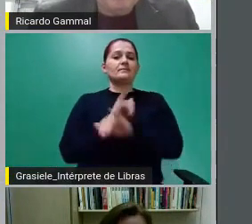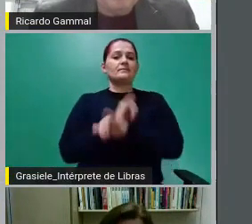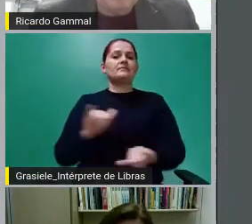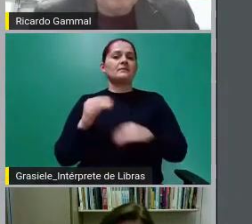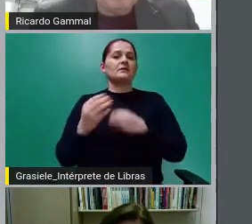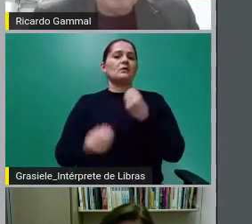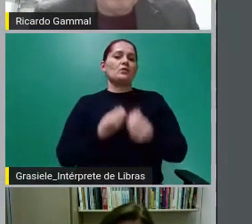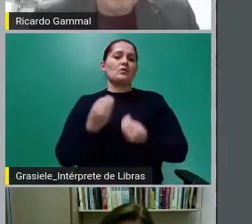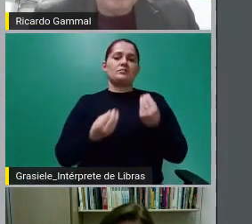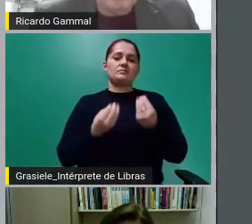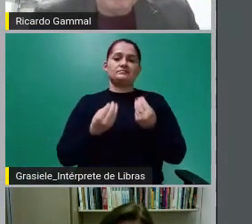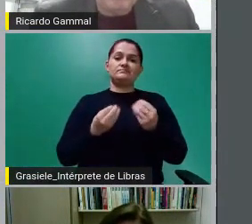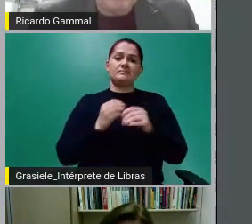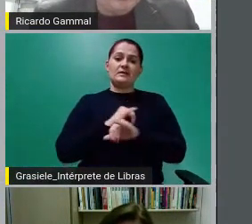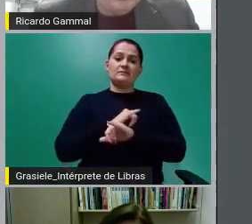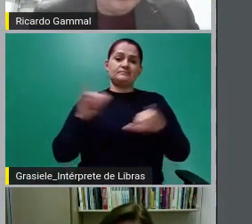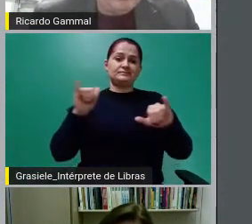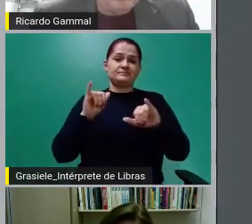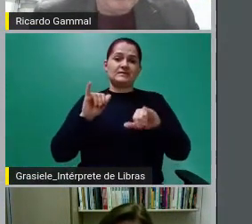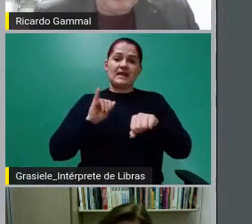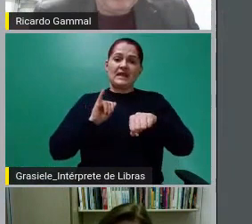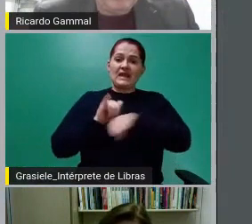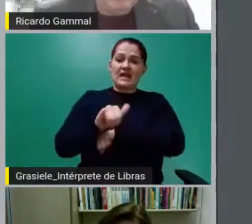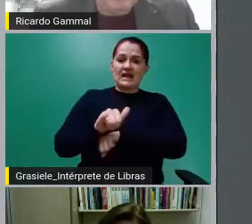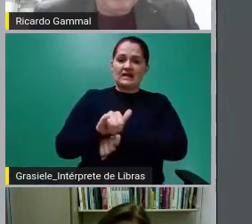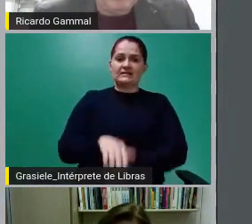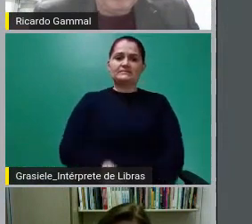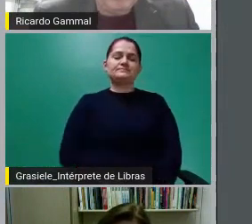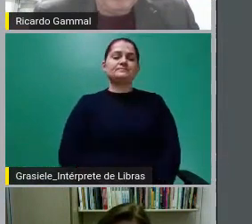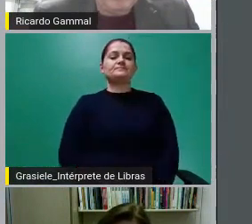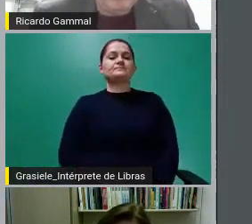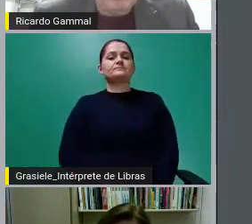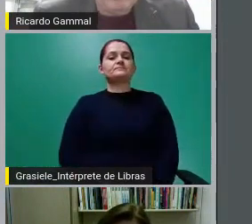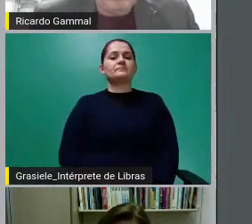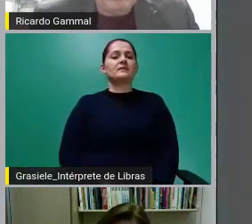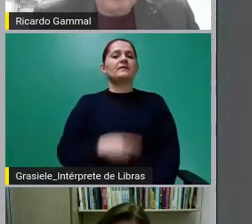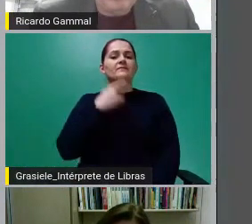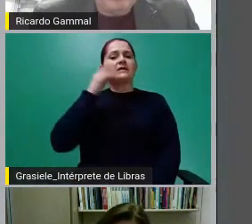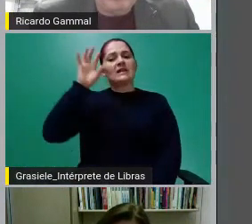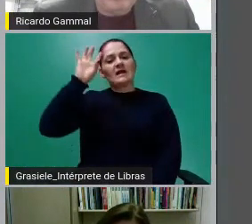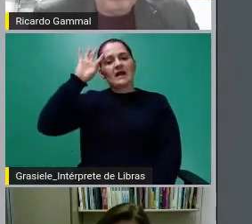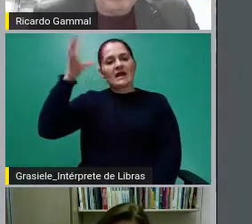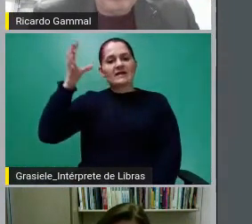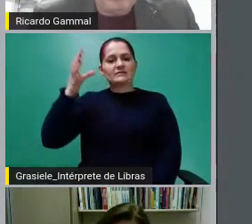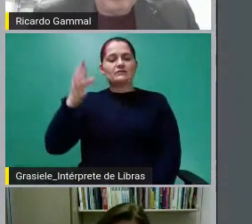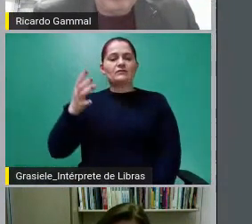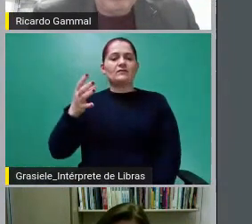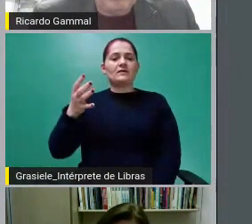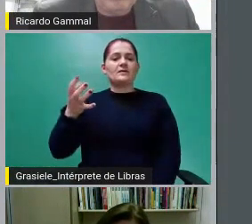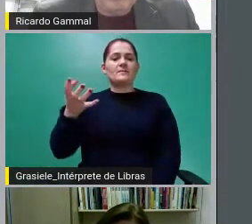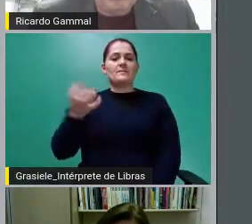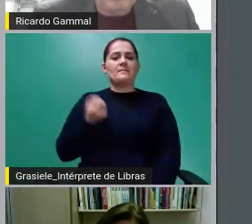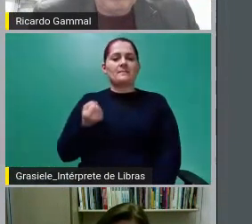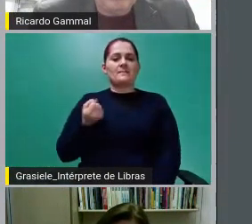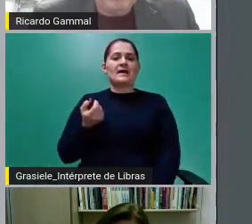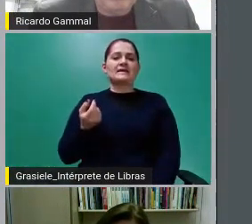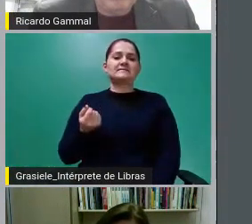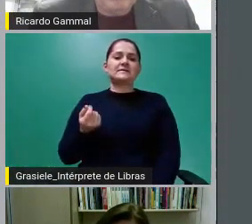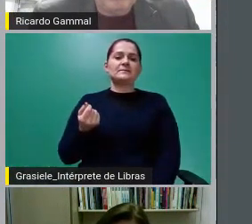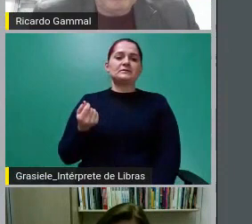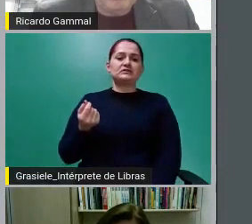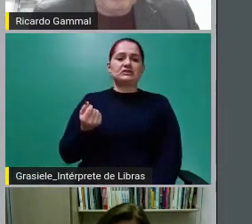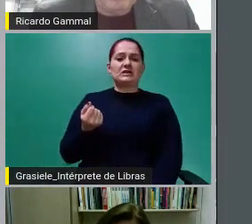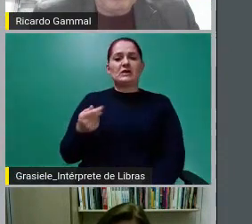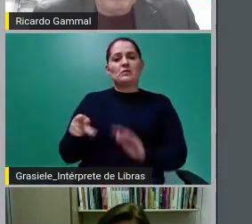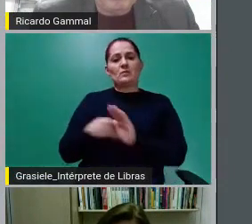propaganda enganosa, ele era noticiado como uma solução para arrecadar aqueles créditos que os